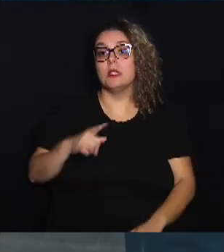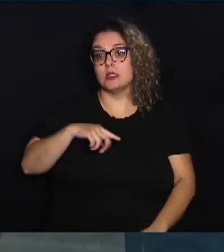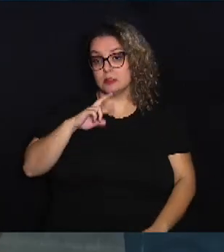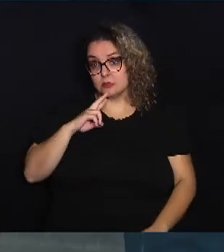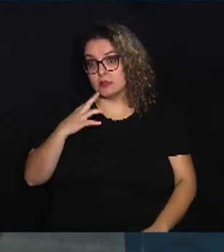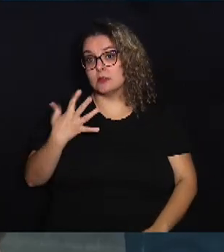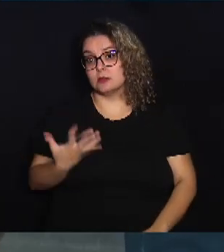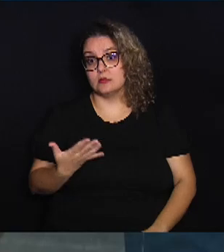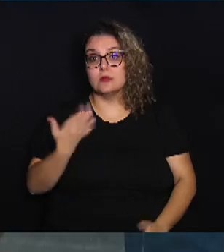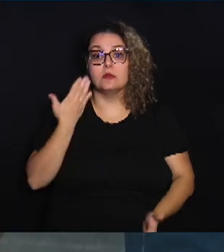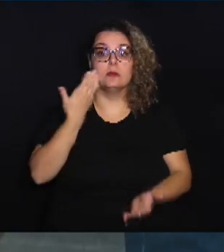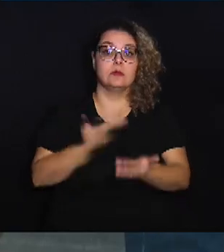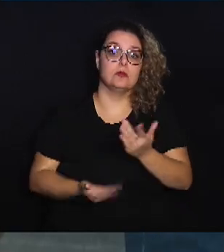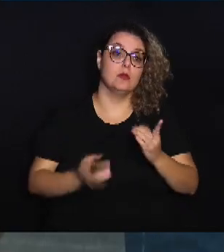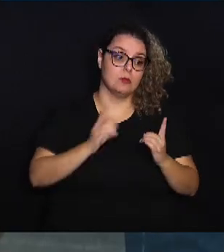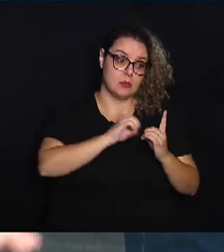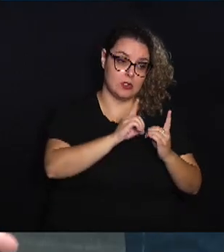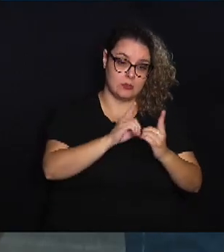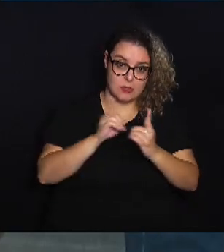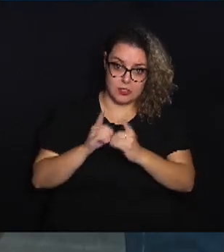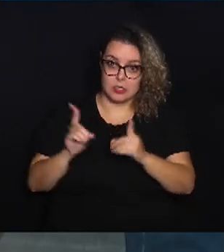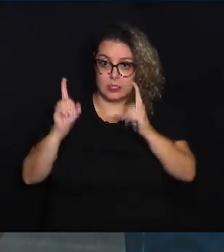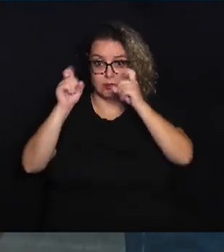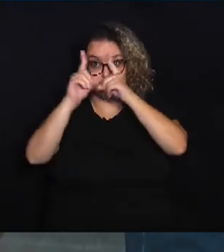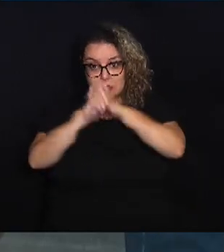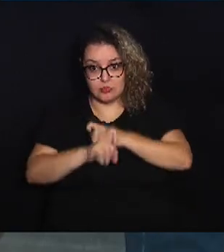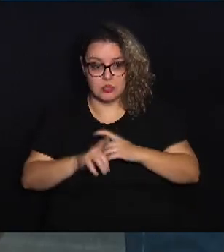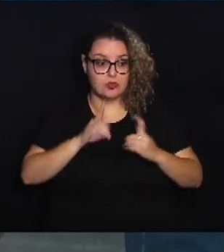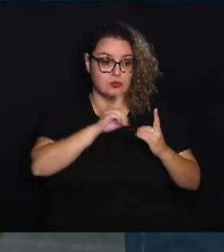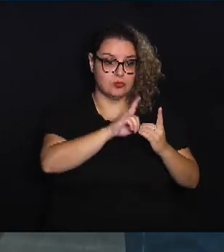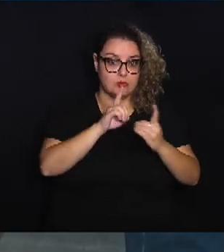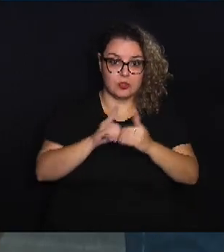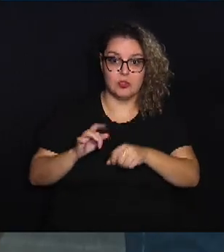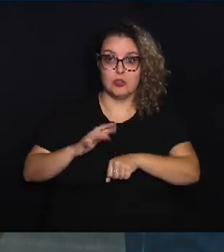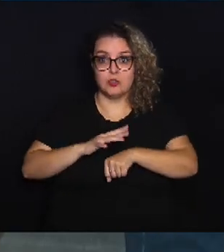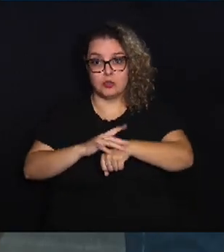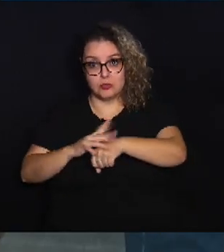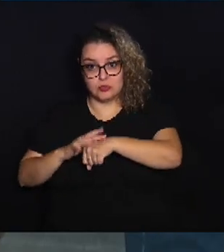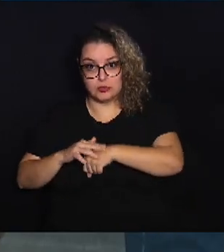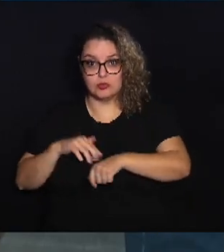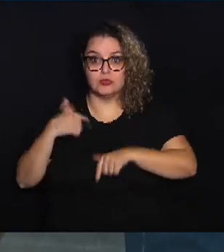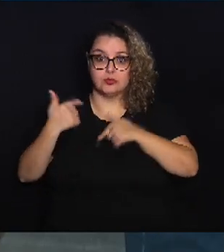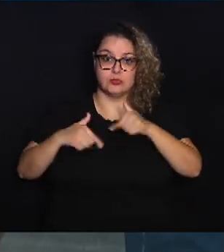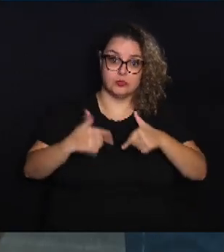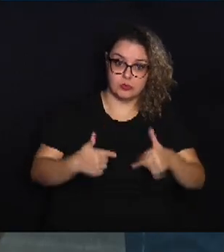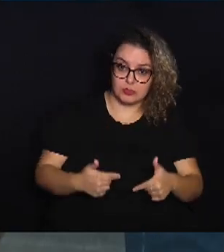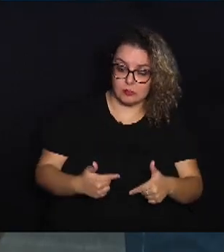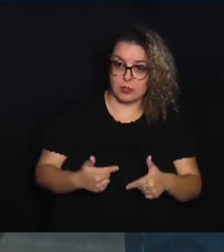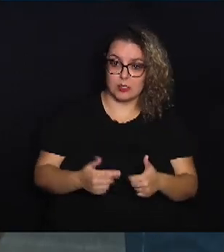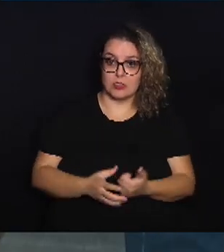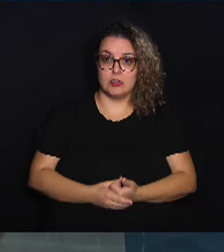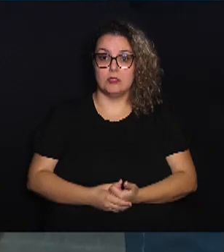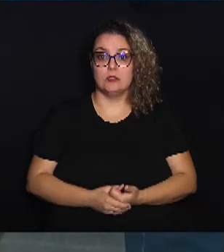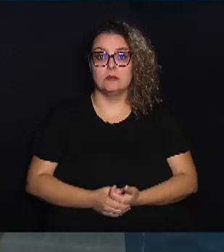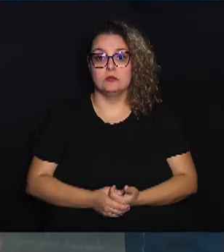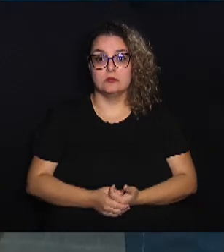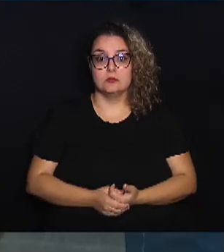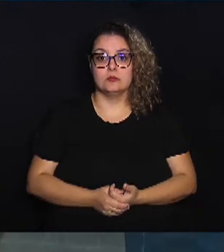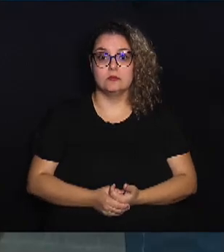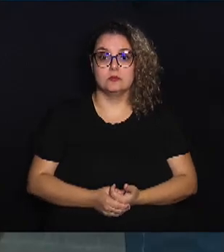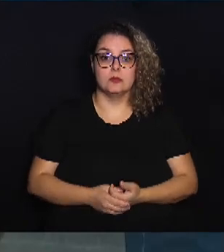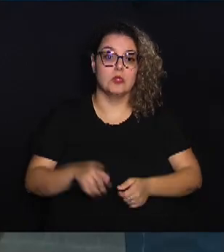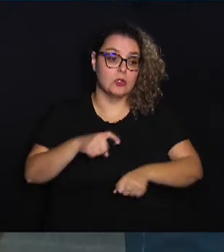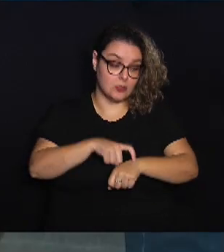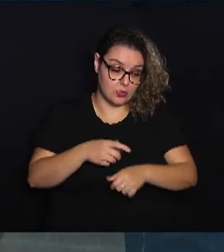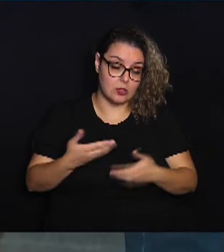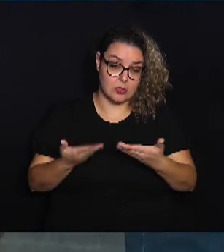na perda do atendimento, na dificuldade do atendimento, no adoecimento dos trabalhadores e essa situação que nós